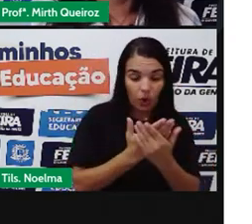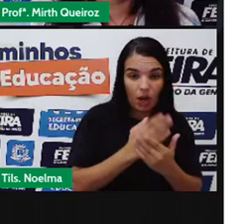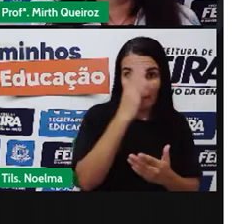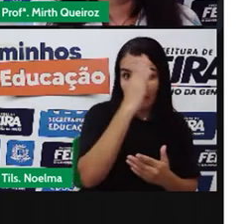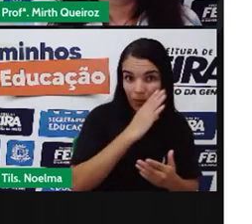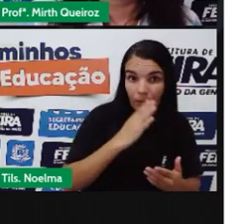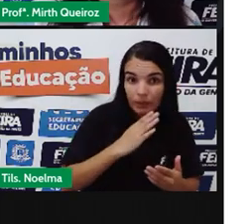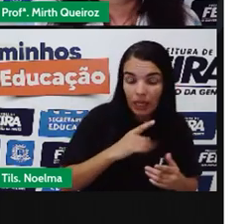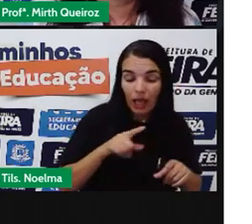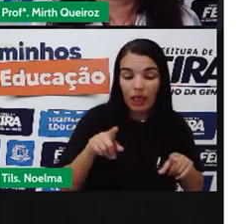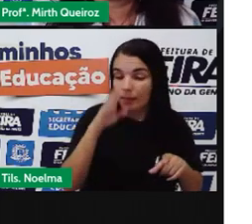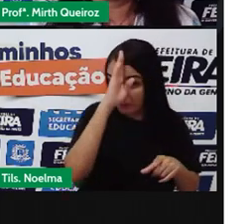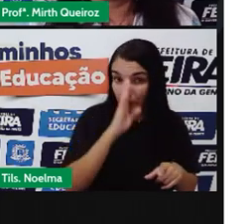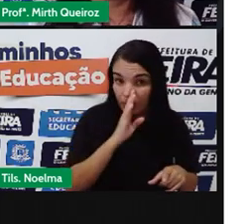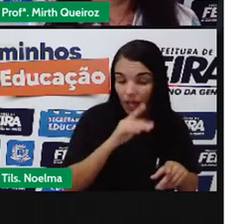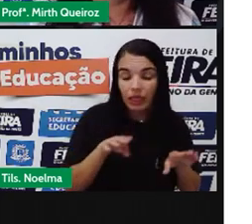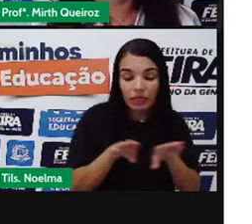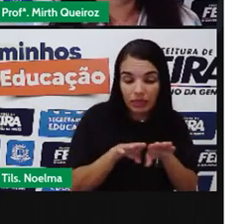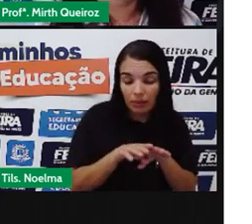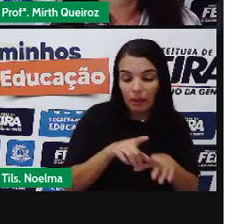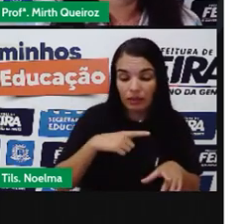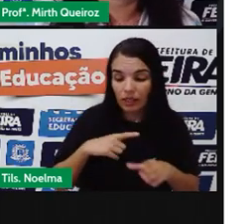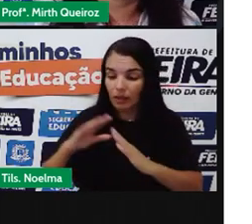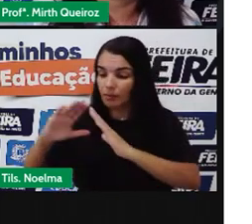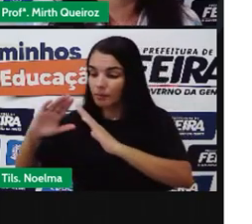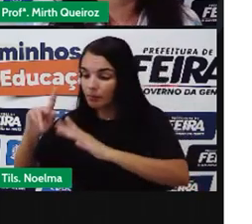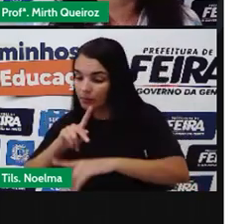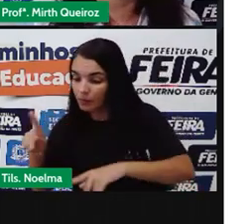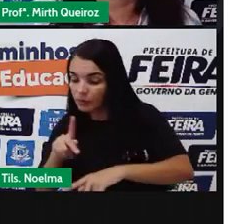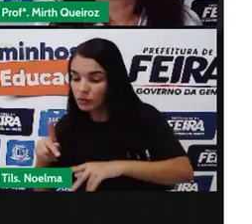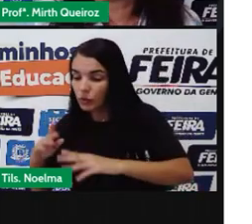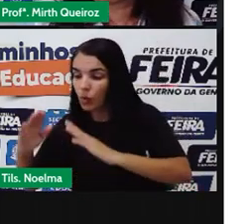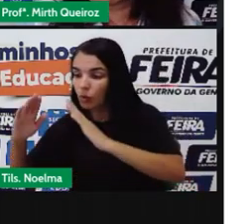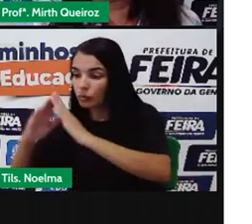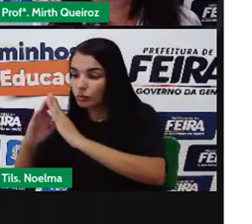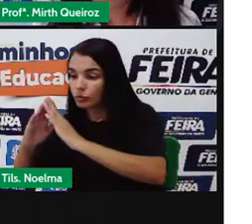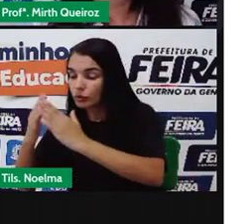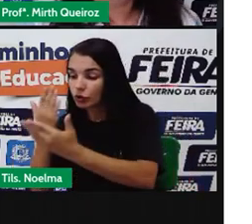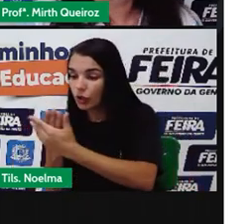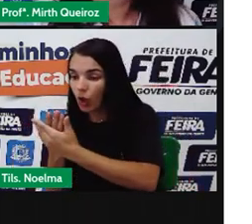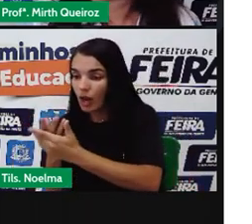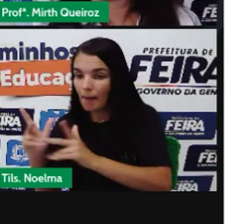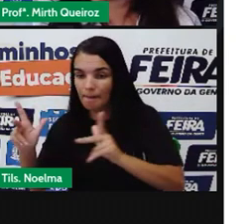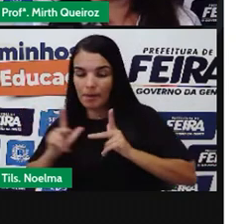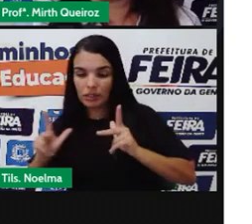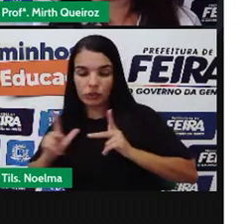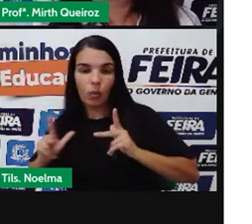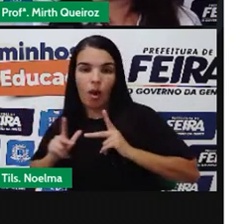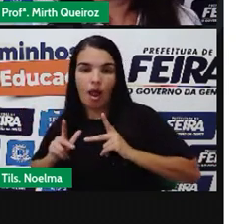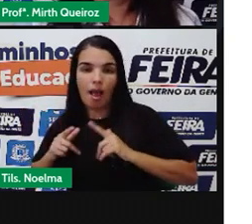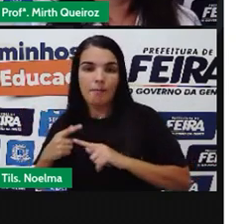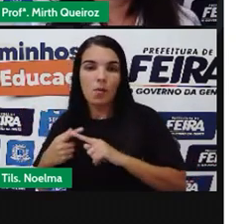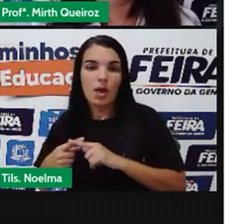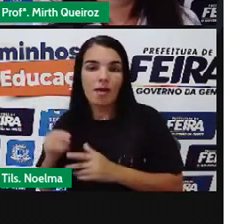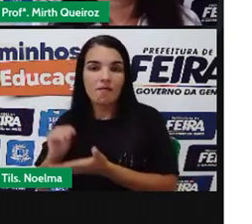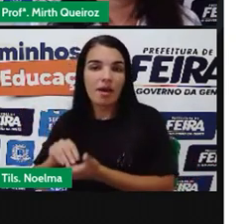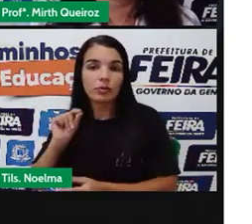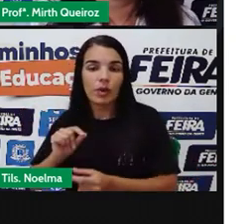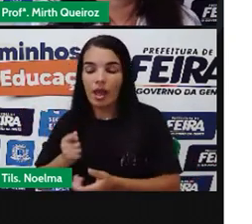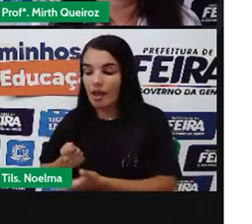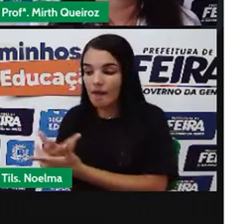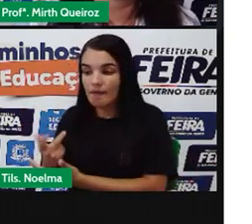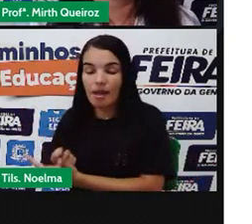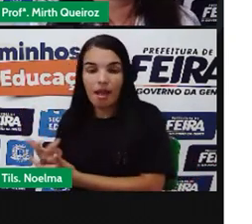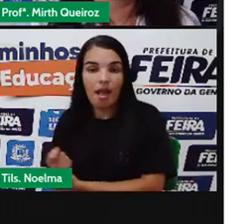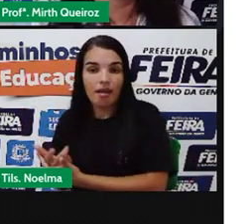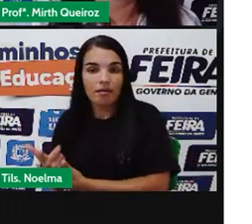O que vai mudar Aí É em relação Ao investimento A essa escola Uma vez Que muitas